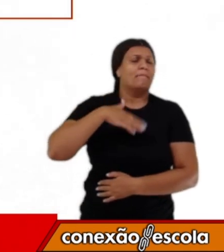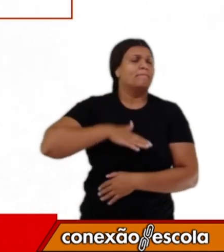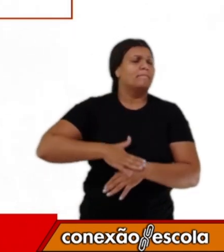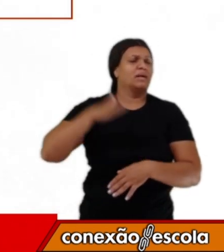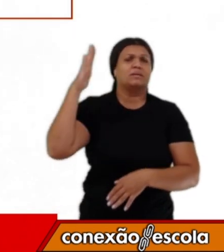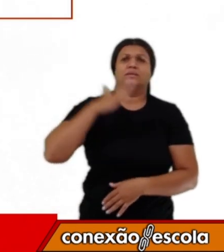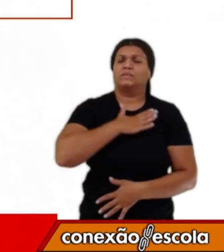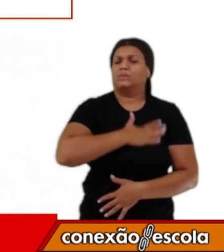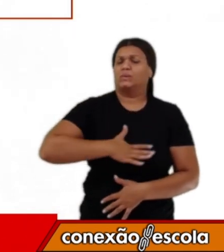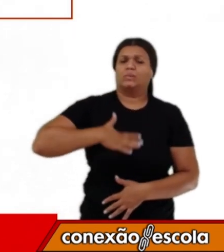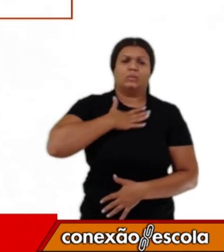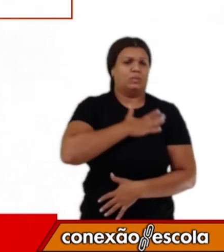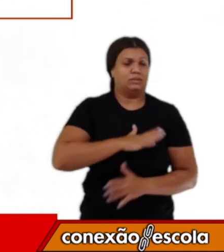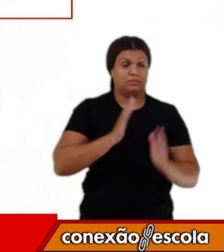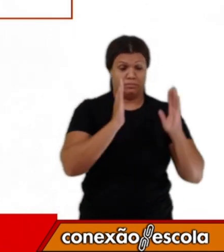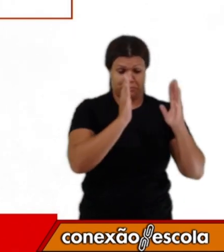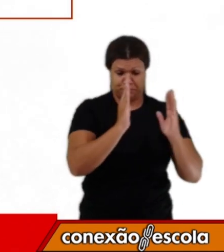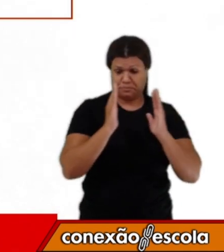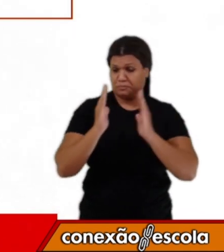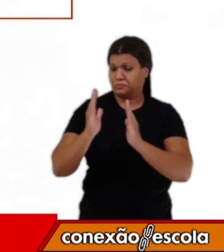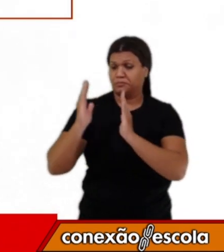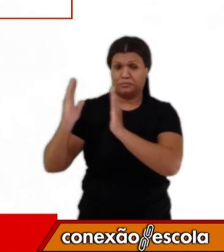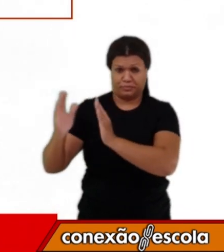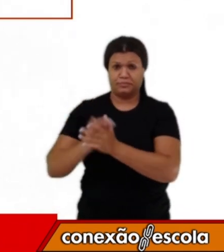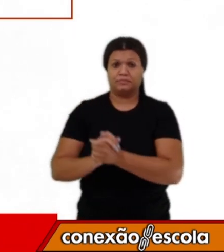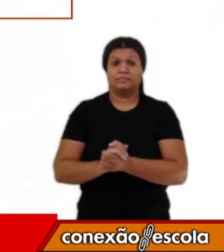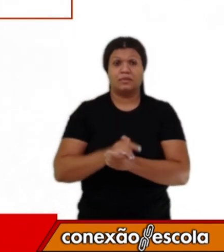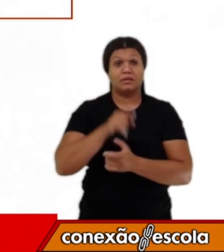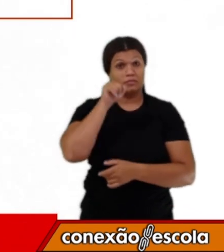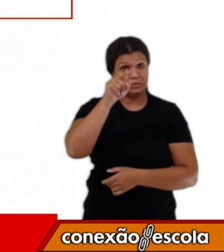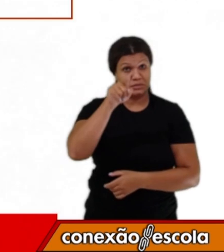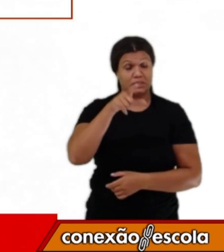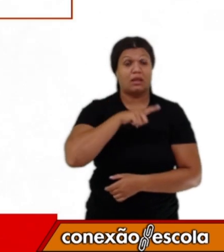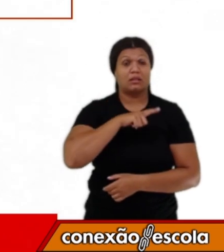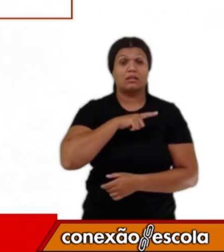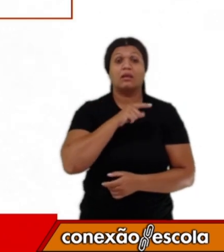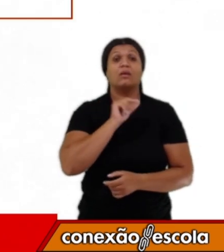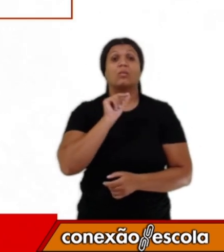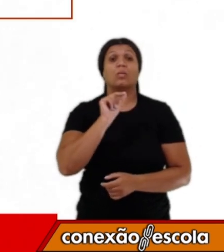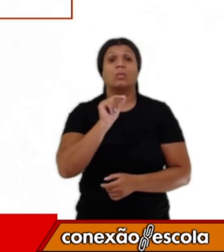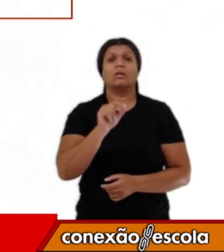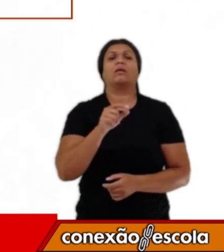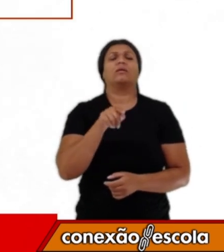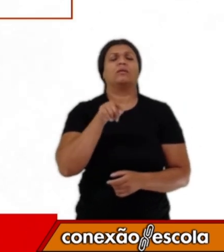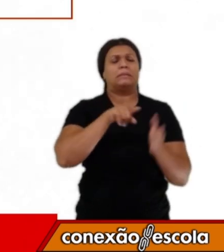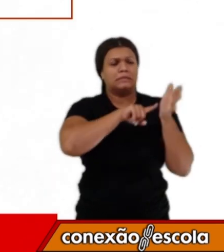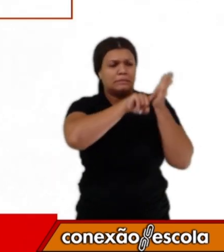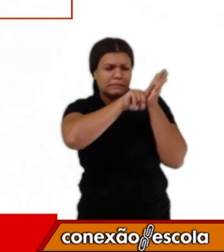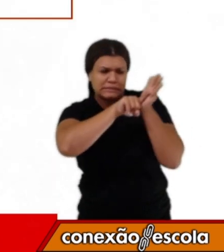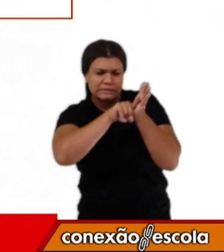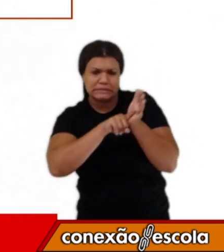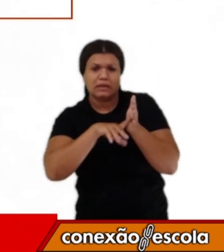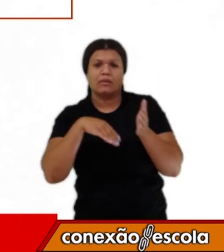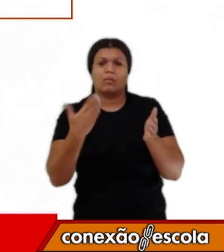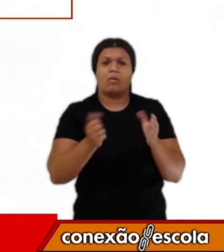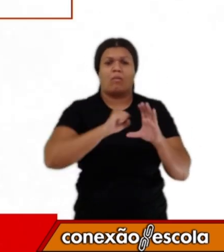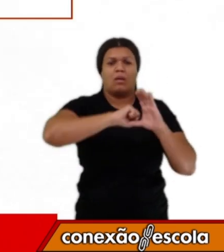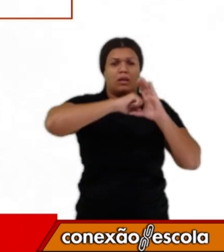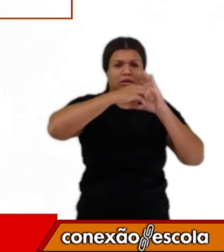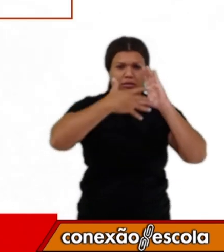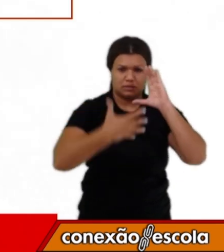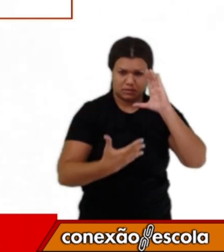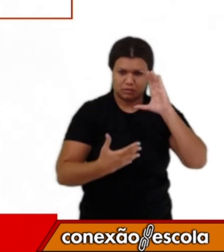mais gostam. E a sua missão é pesquisar as características dessa